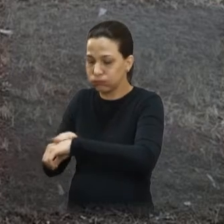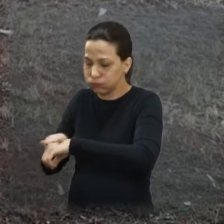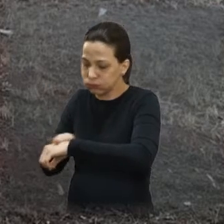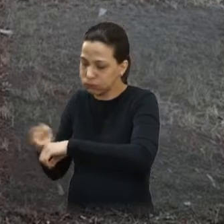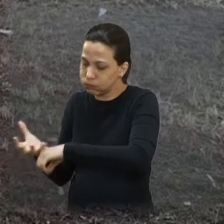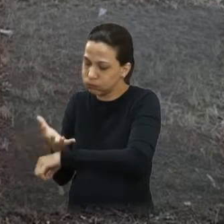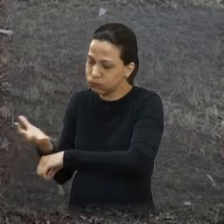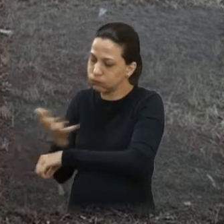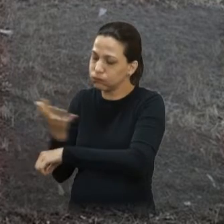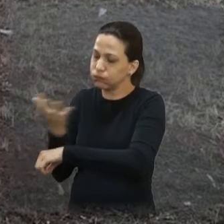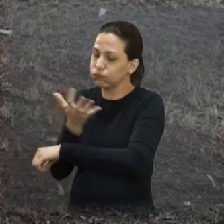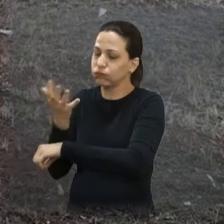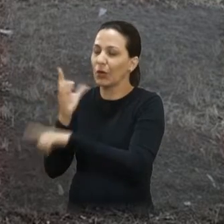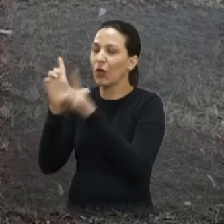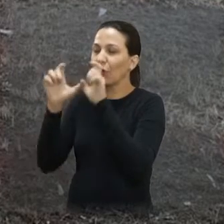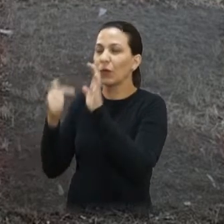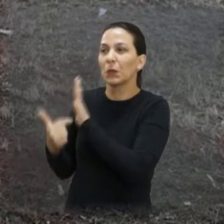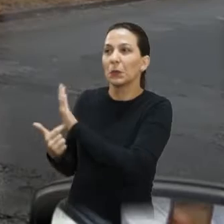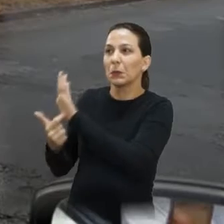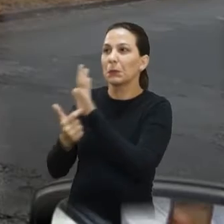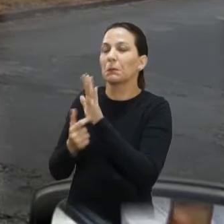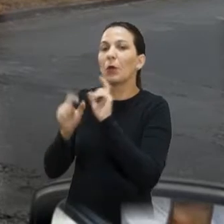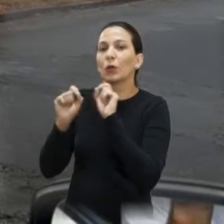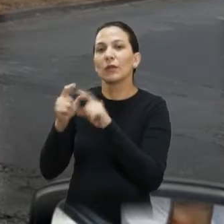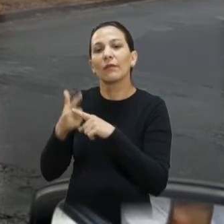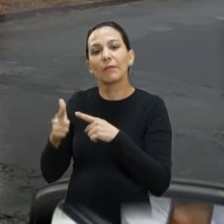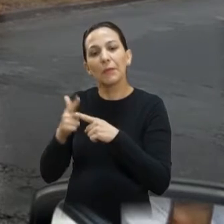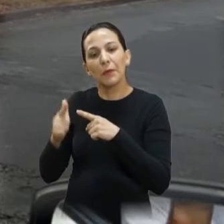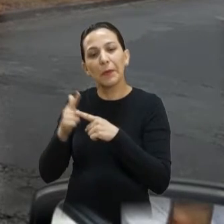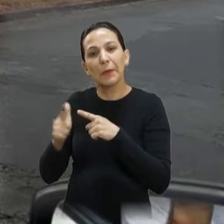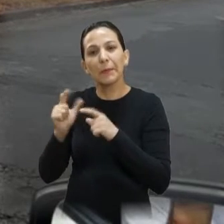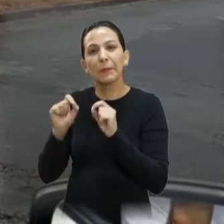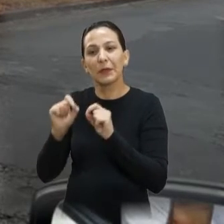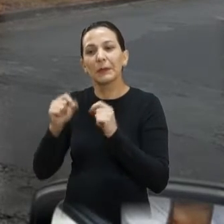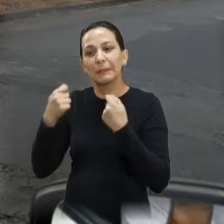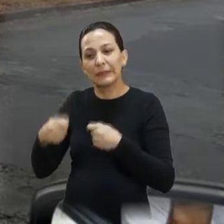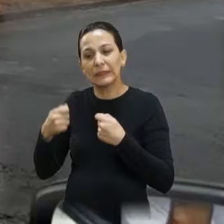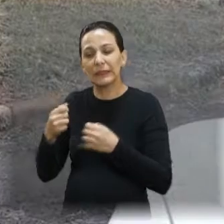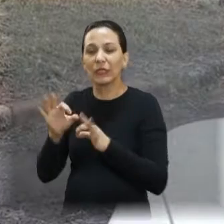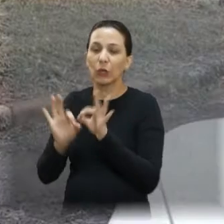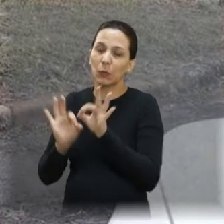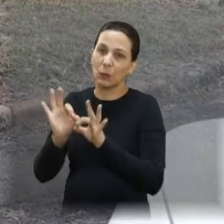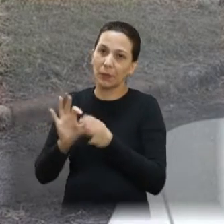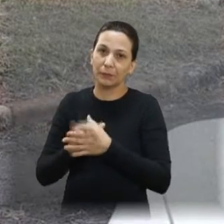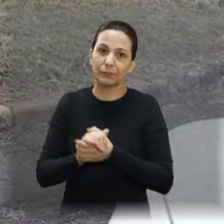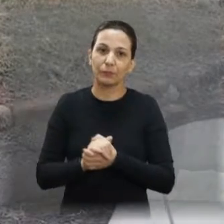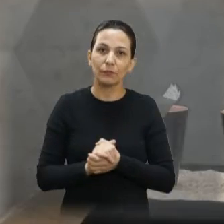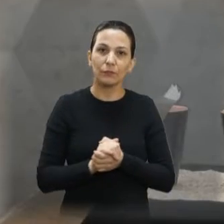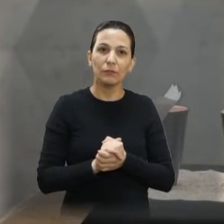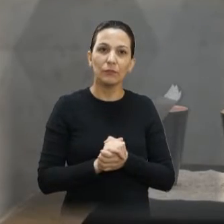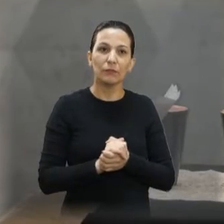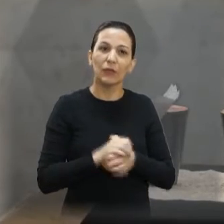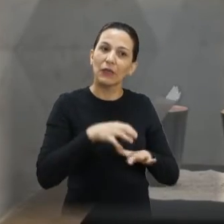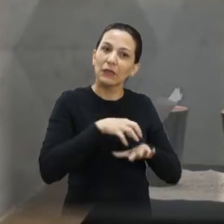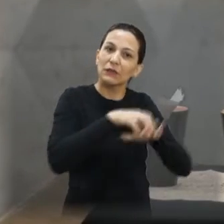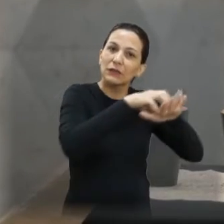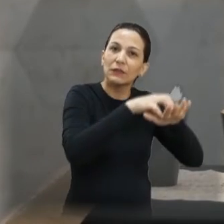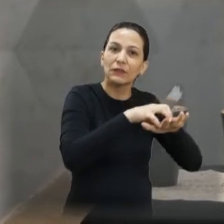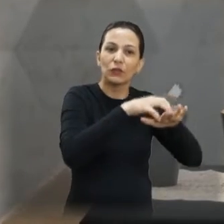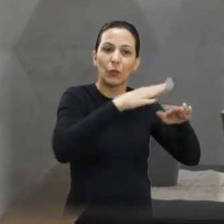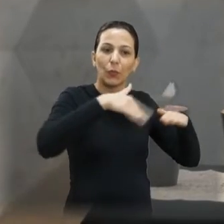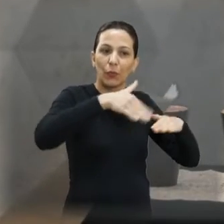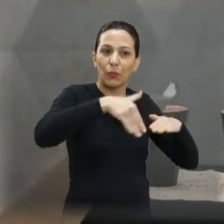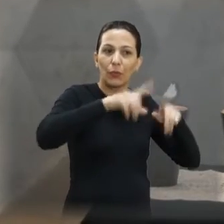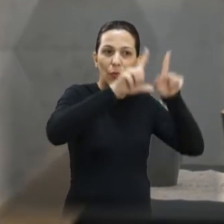pela foto que vocês estão vendo, realmente está constante, passa lá, está em ordem, sempre está revitalizado. Sinalização de trânsito no Jardim